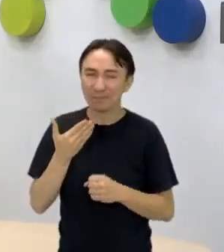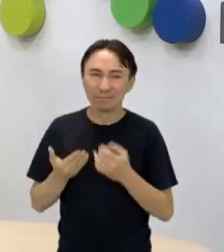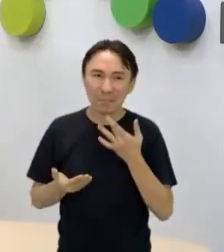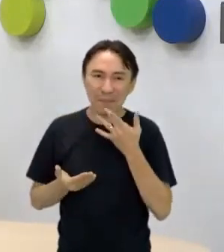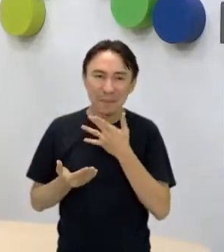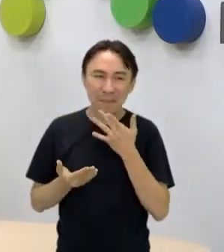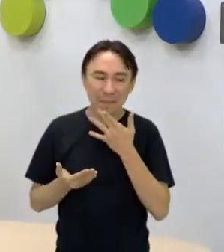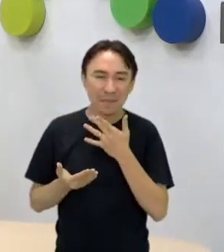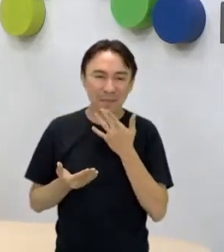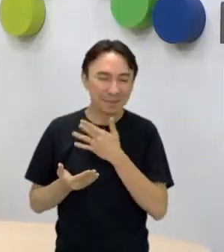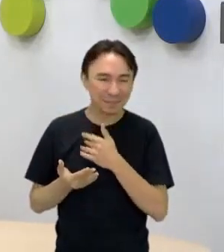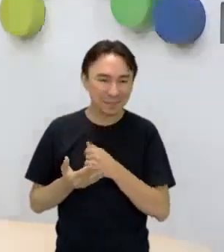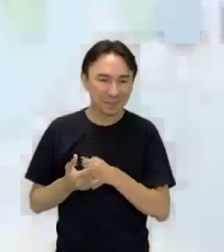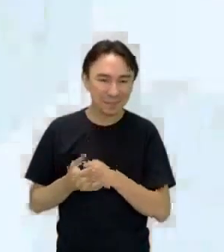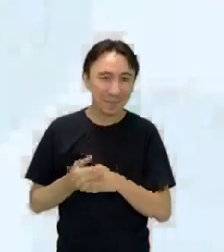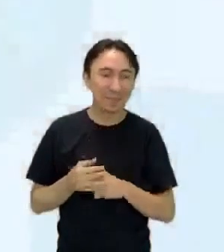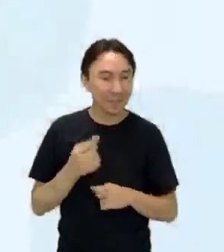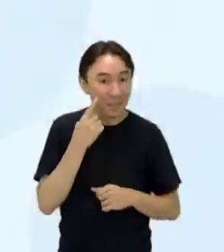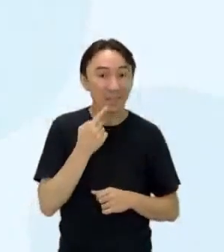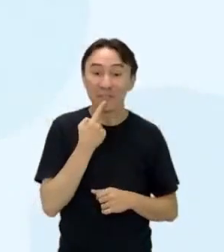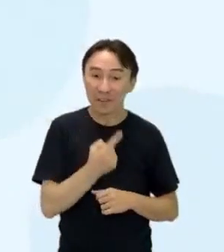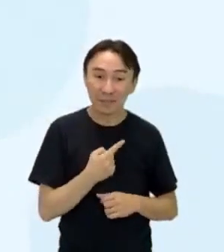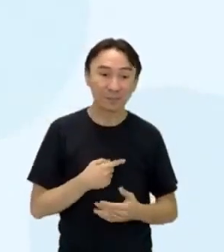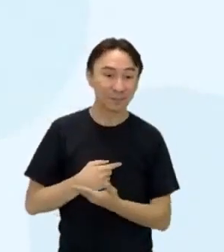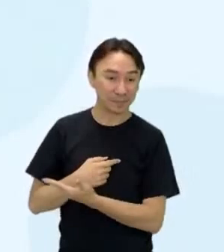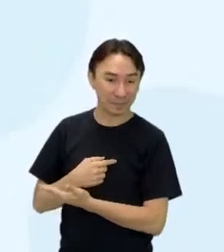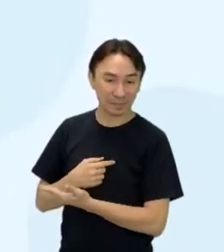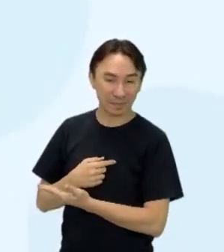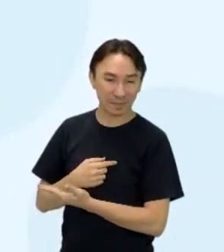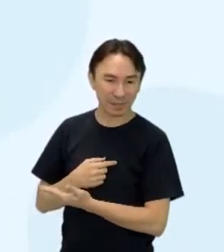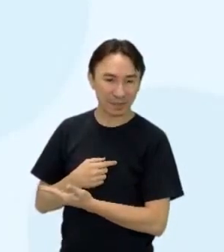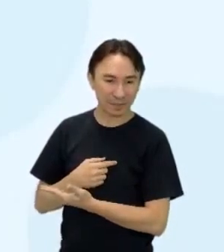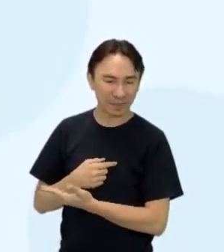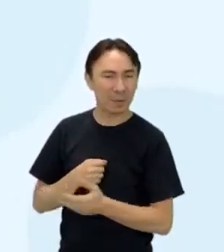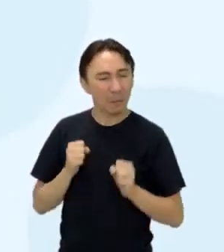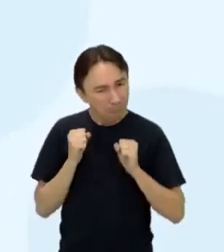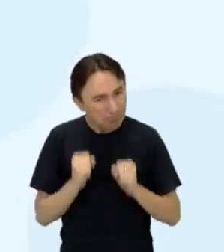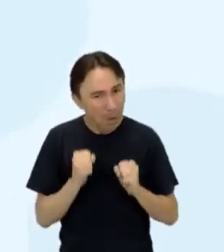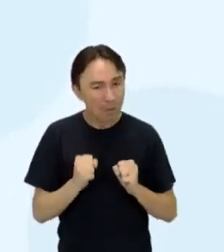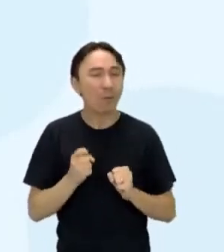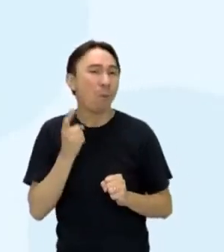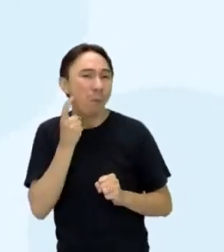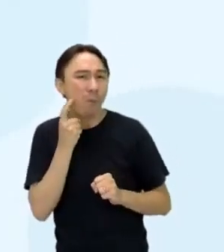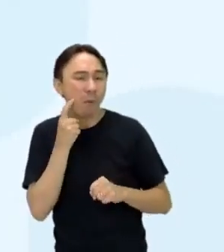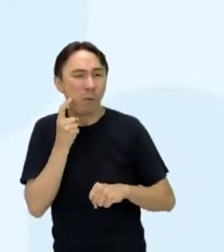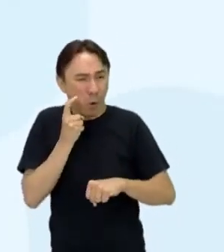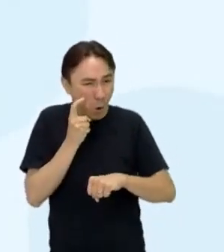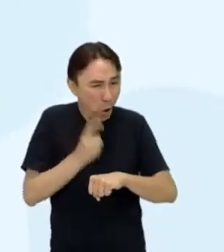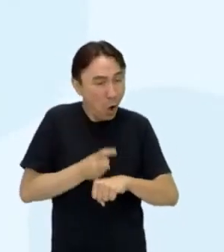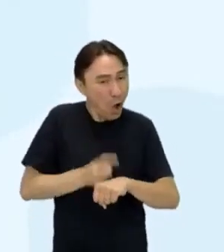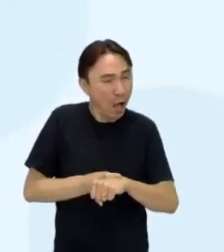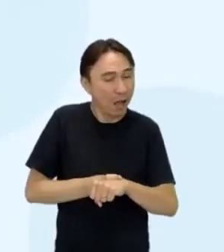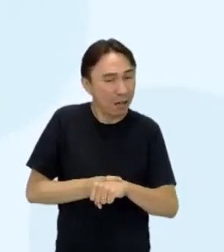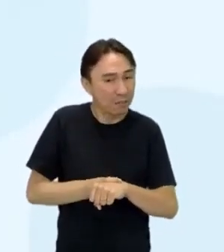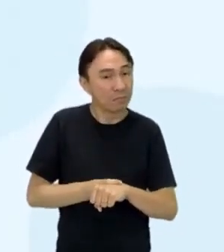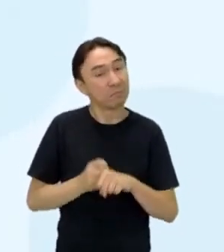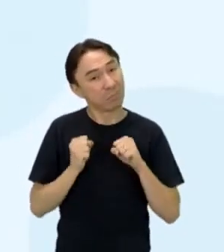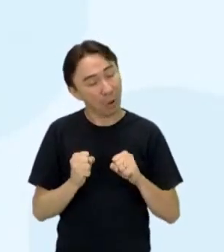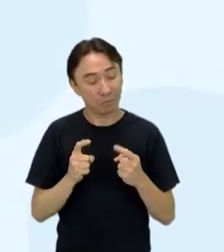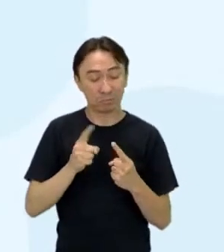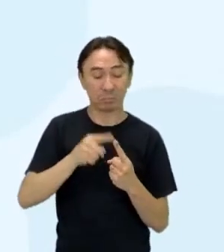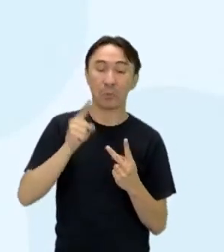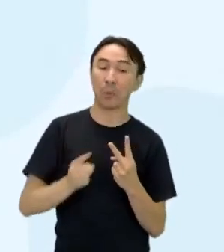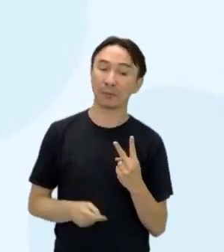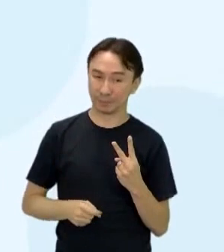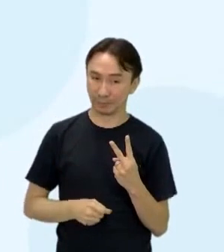dizendo o seguinte, é permitido o uso de quebra-queixos? Pode pôr na tela aí para eles, ó. É permitido o uso de quebra-queixos? Em duas circunstâncias. A primeira,